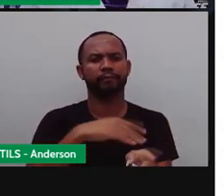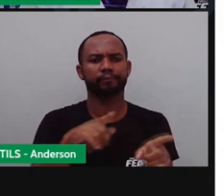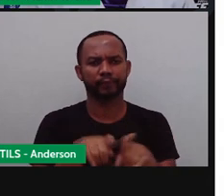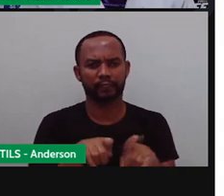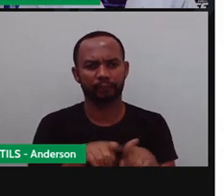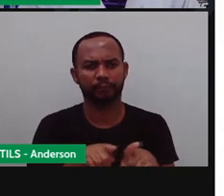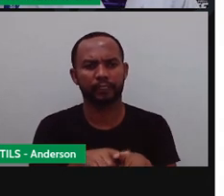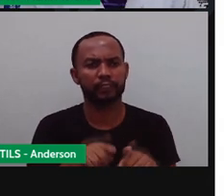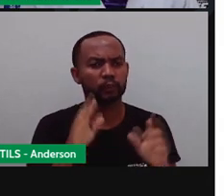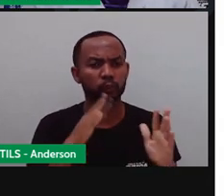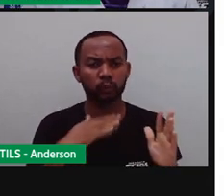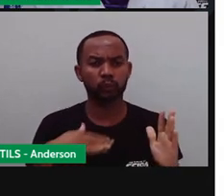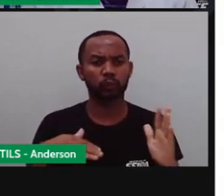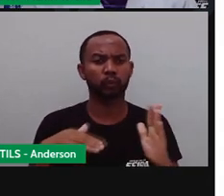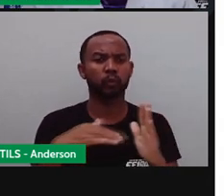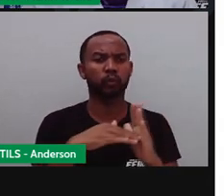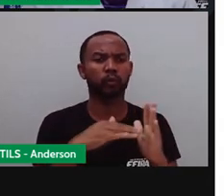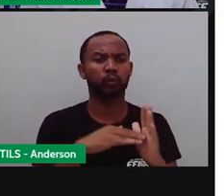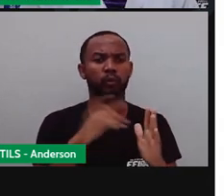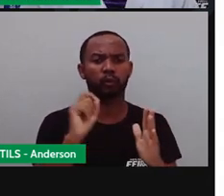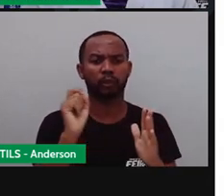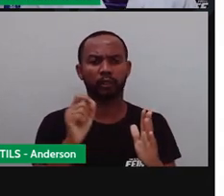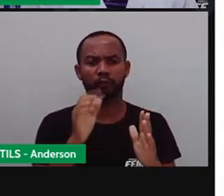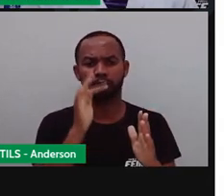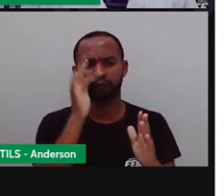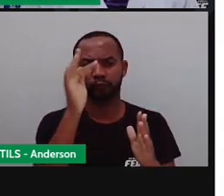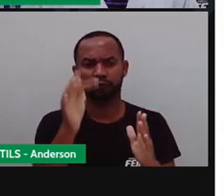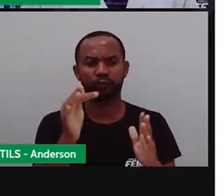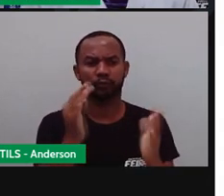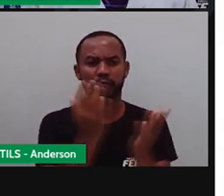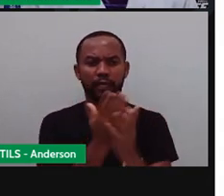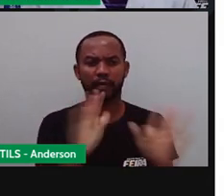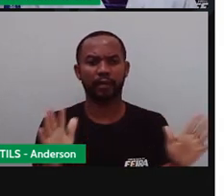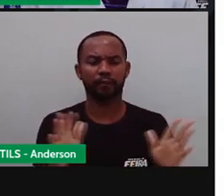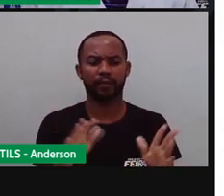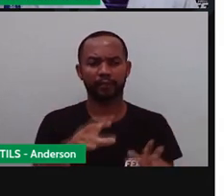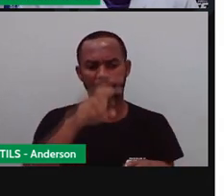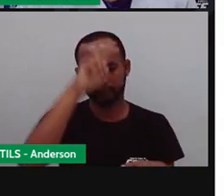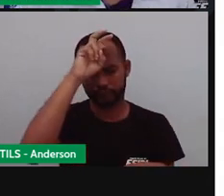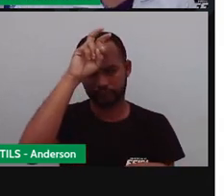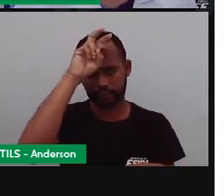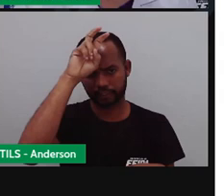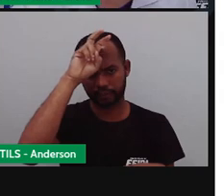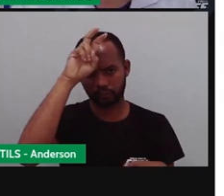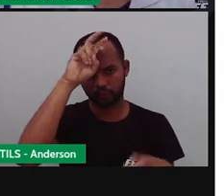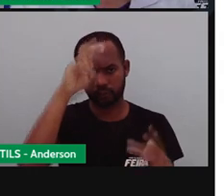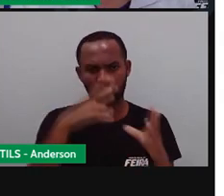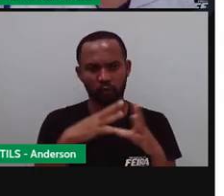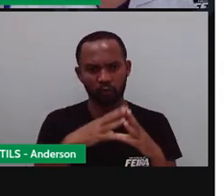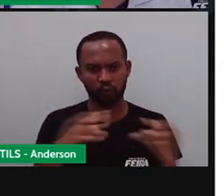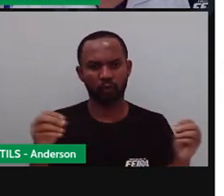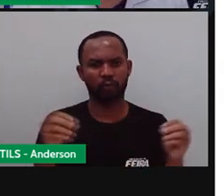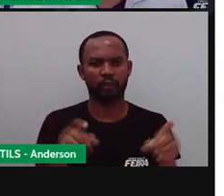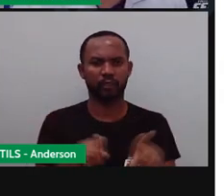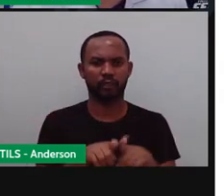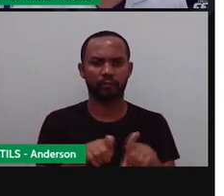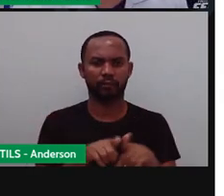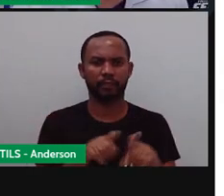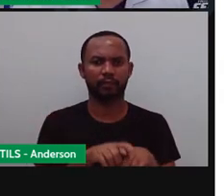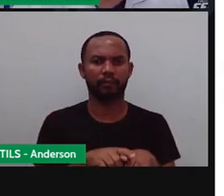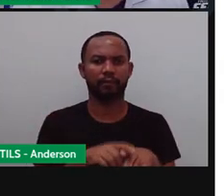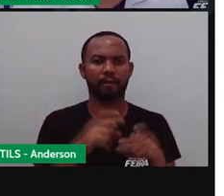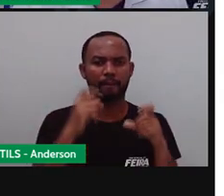não é isso? Então, tudo isso aí acaba fazendo o quê? Com que alguns insetos, eles desapareçam. E isso é